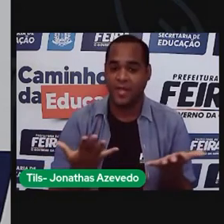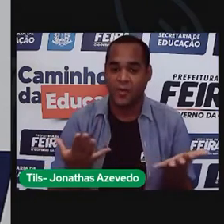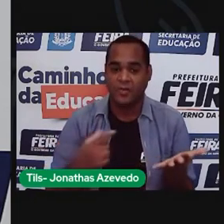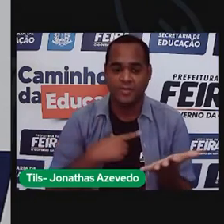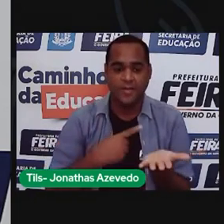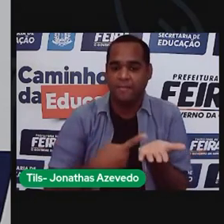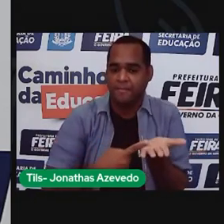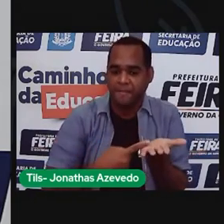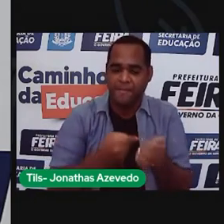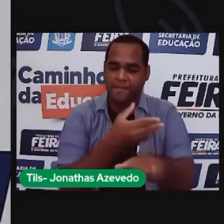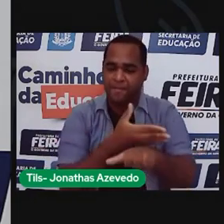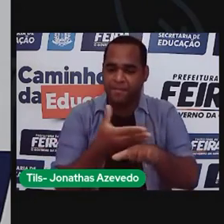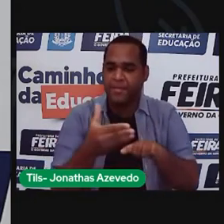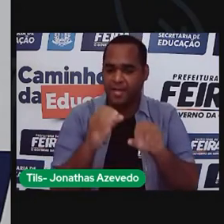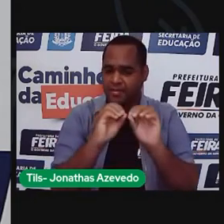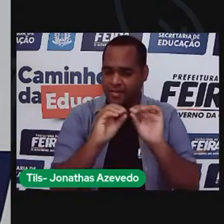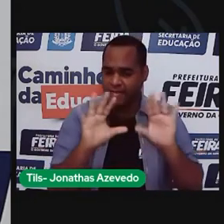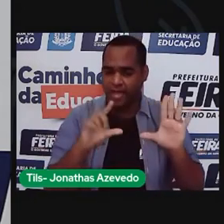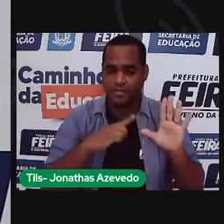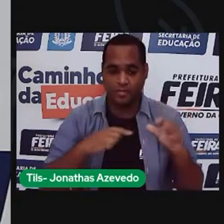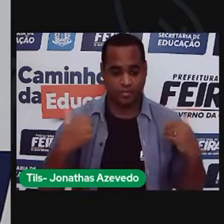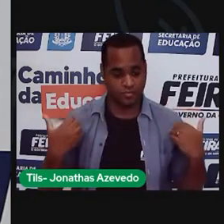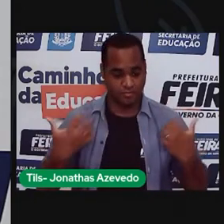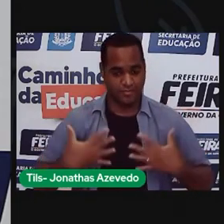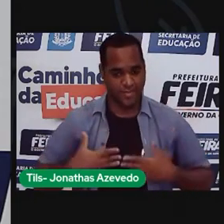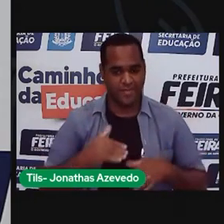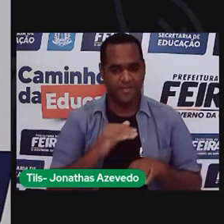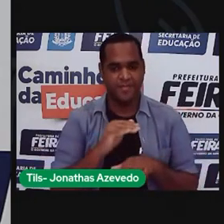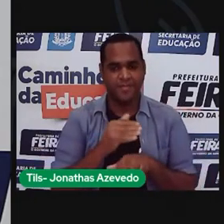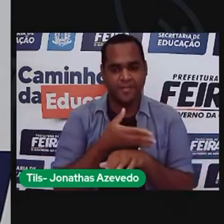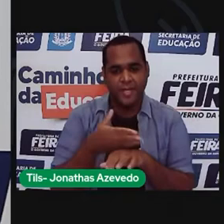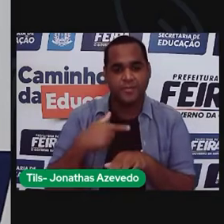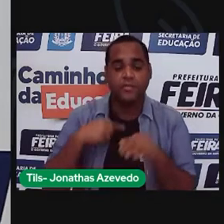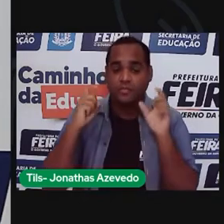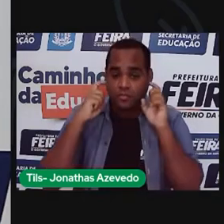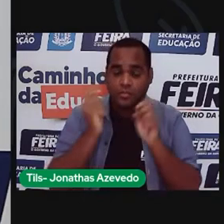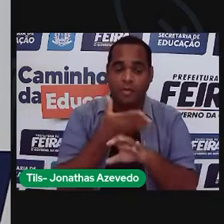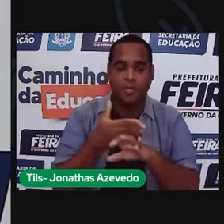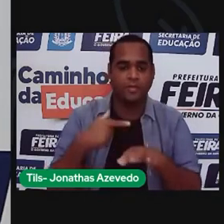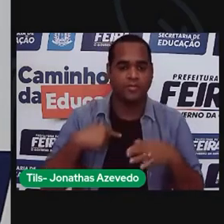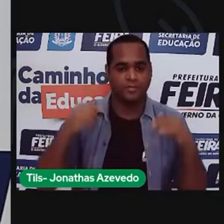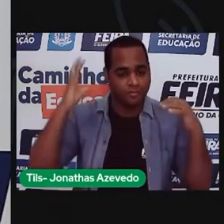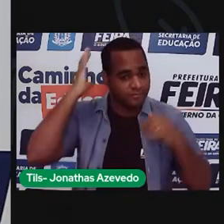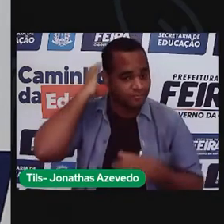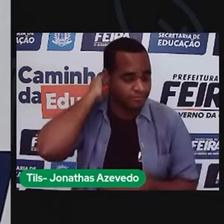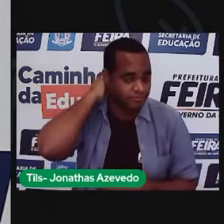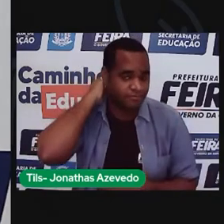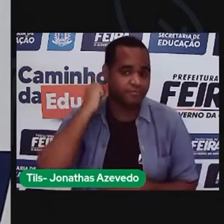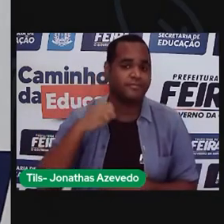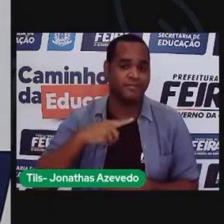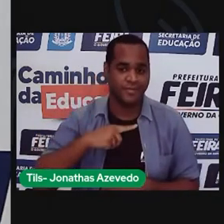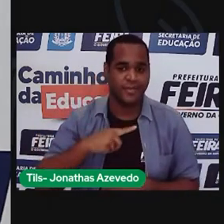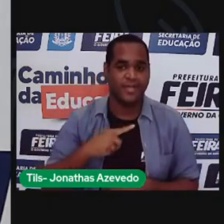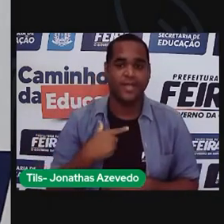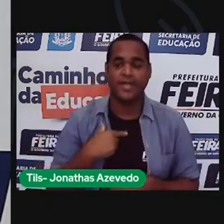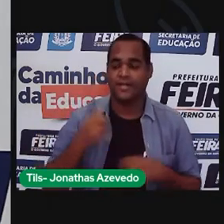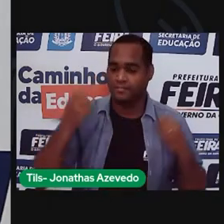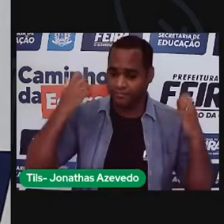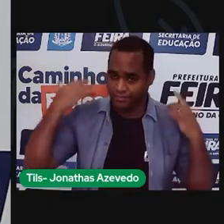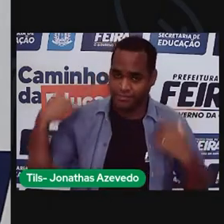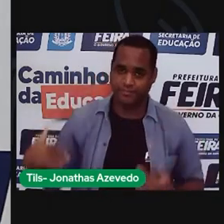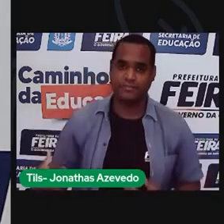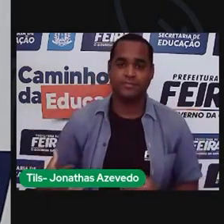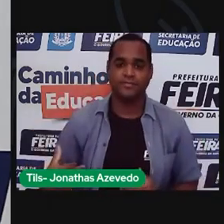uma mulher de pele clara, estou usando um jaleco branco, um fone branco. Meu cabelo hoje está parcialmente preso, eles são compridos.